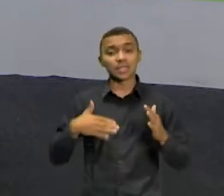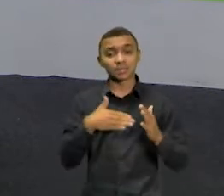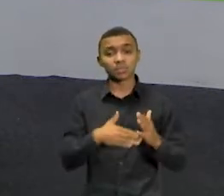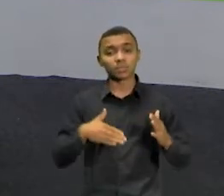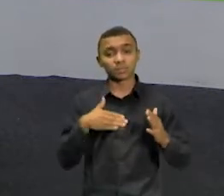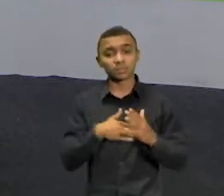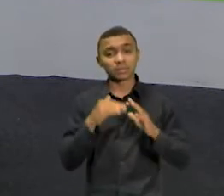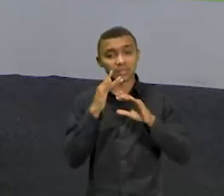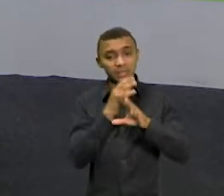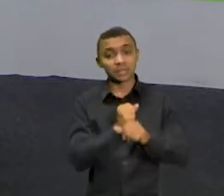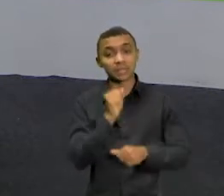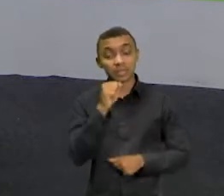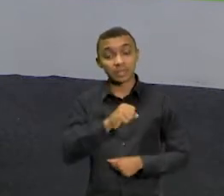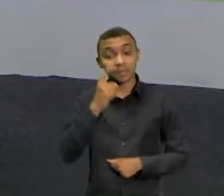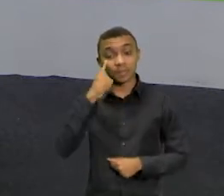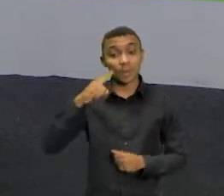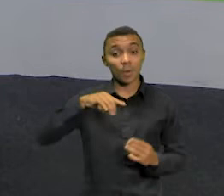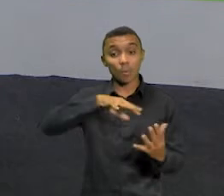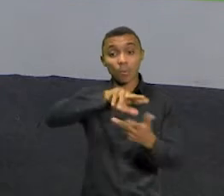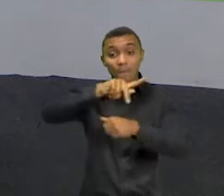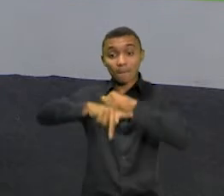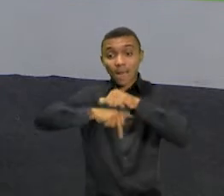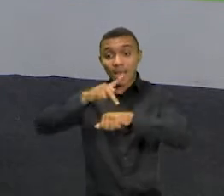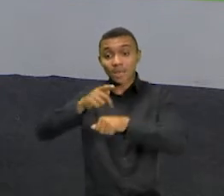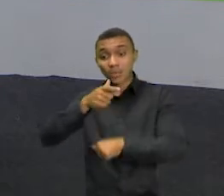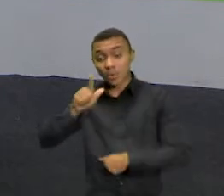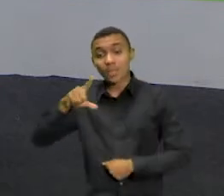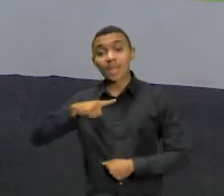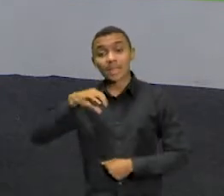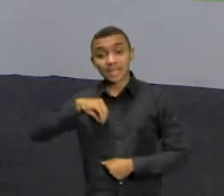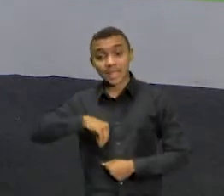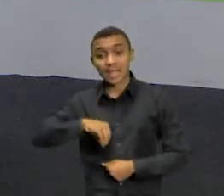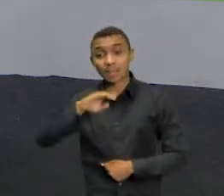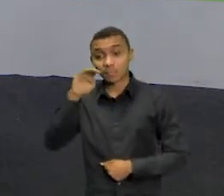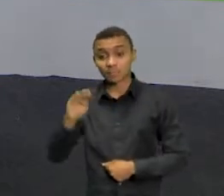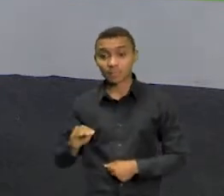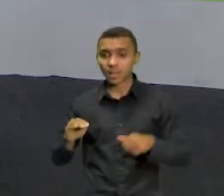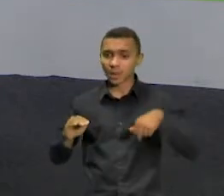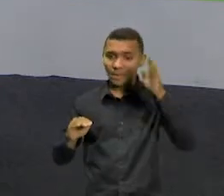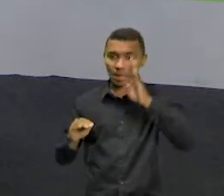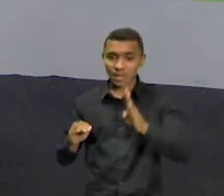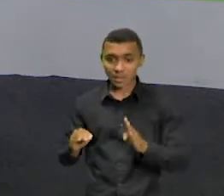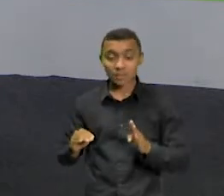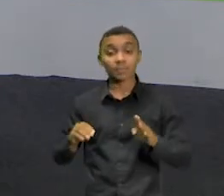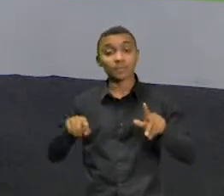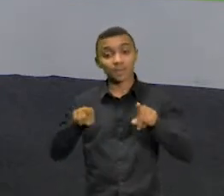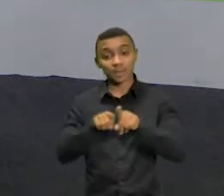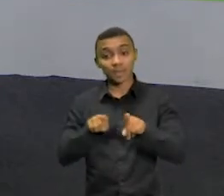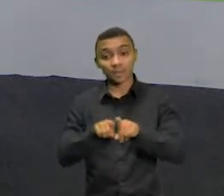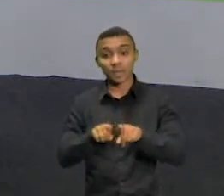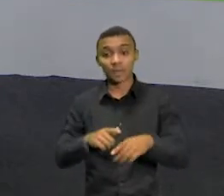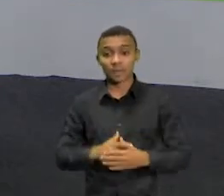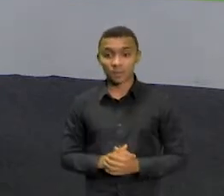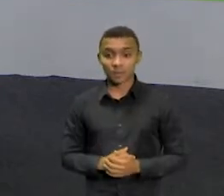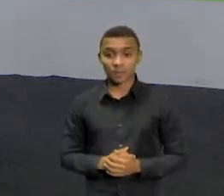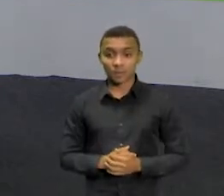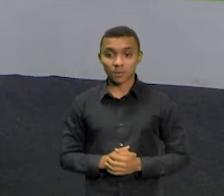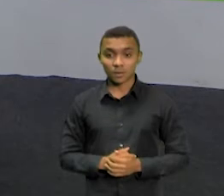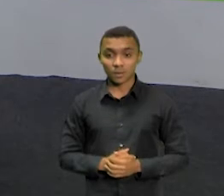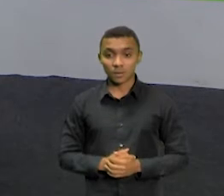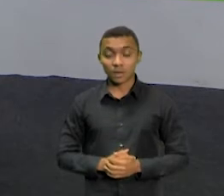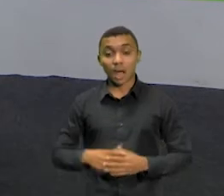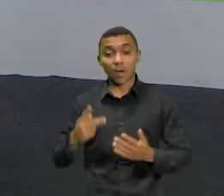mundo, elas ganham menos que os homens e no Brasil não é diferente. De acordo com a ONU Mulheres, no atual ritmo de